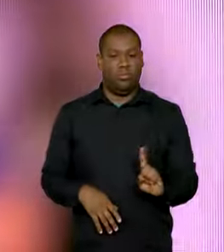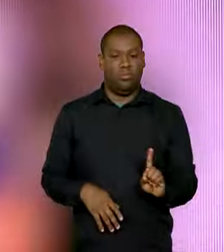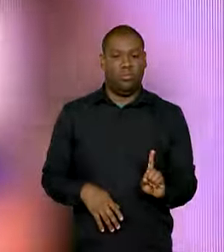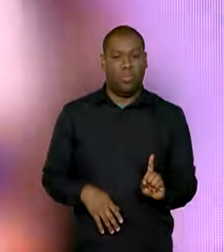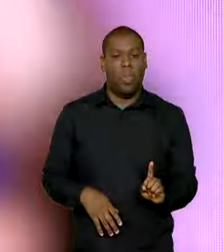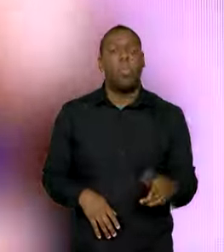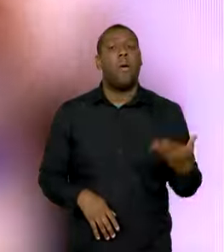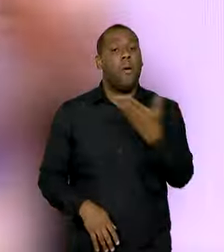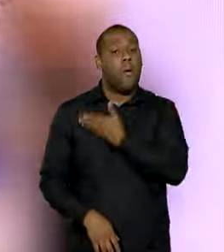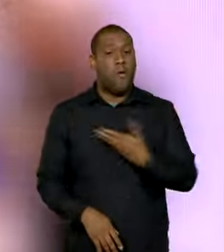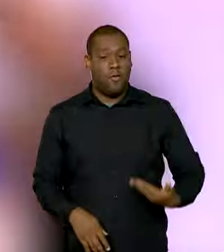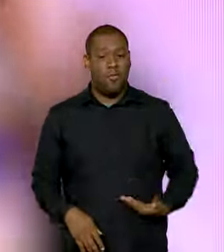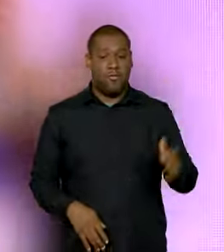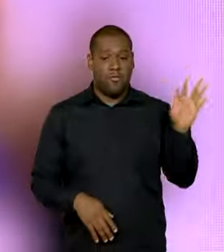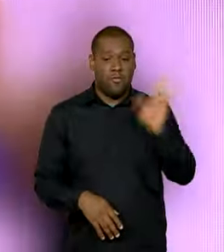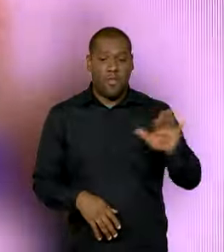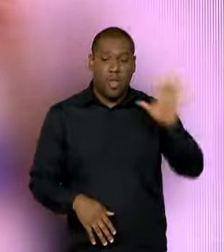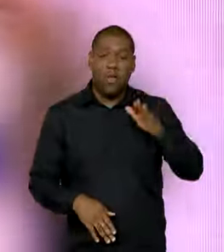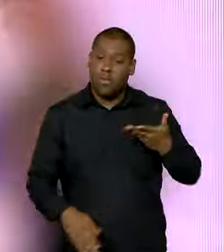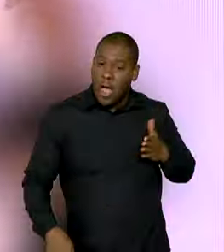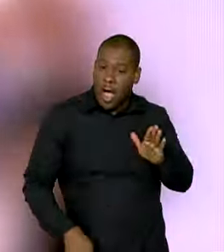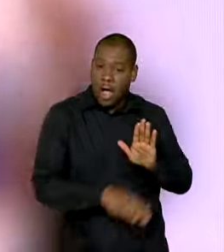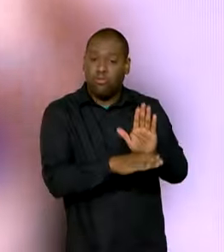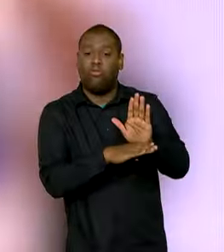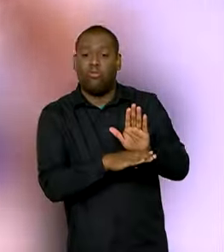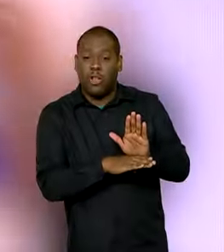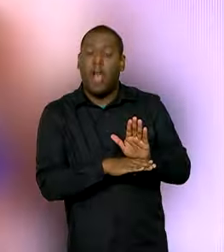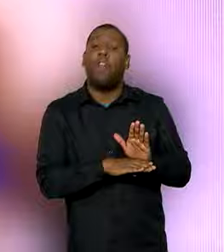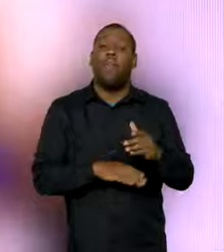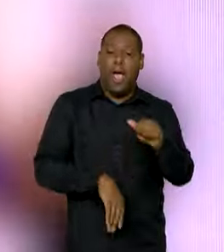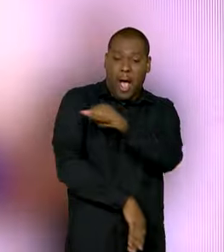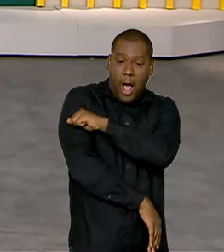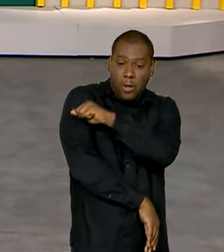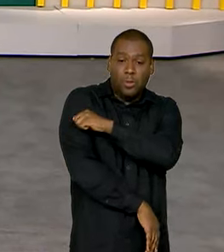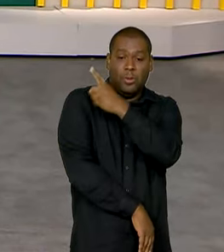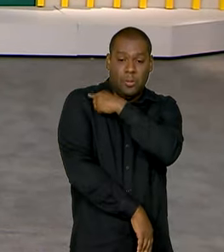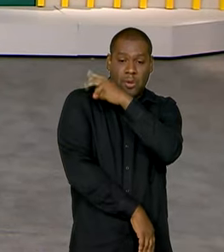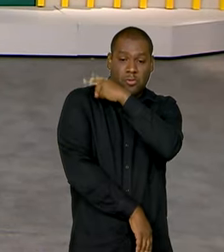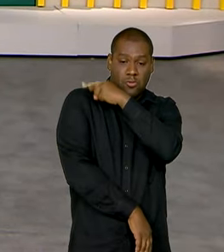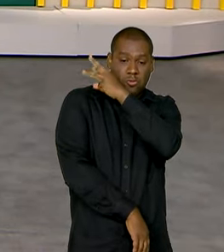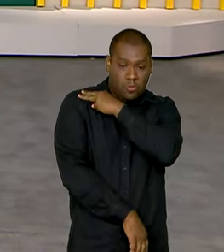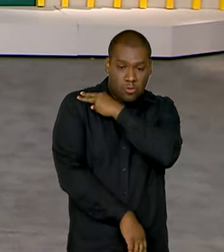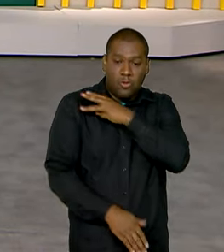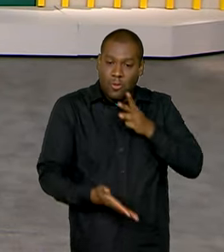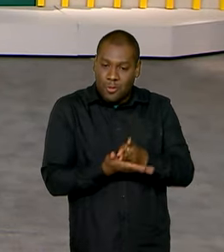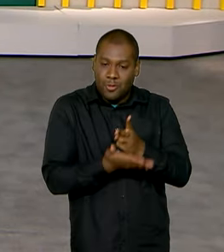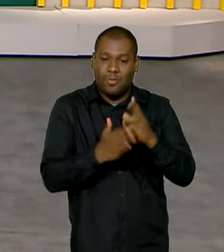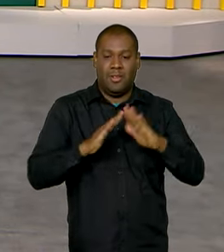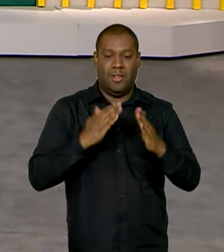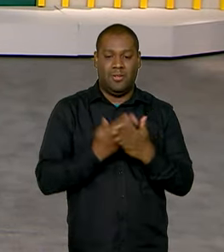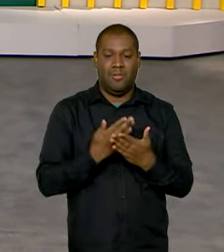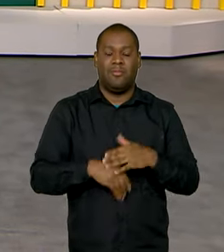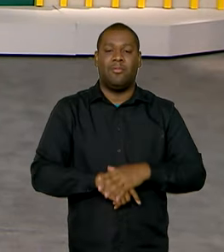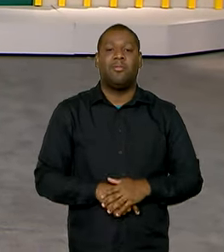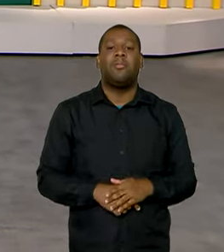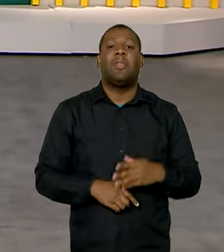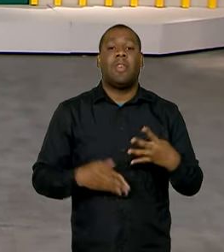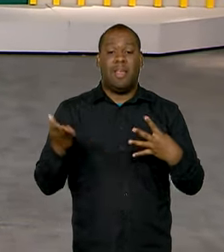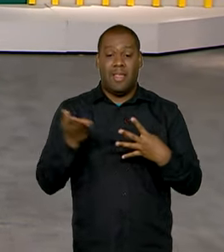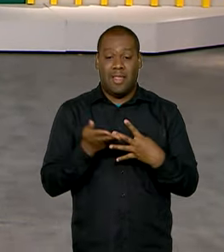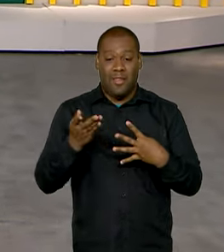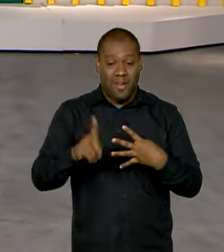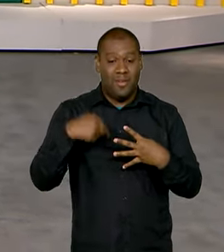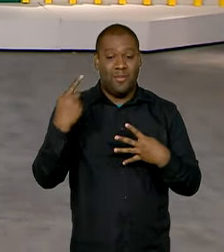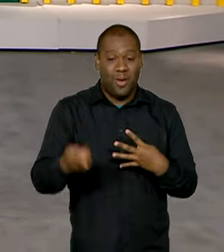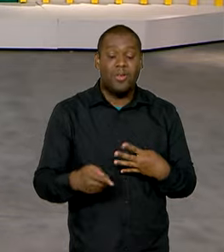o apoio para não abandonar a escola do ensino médio brasileiro. A seguir, BNDES volta a